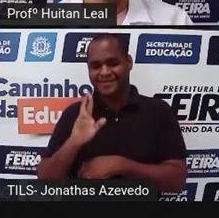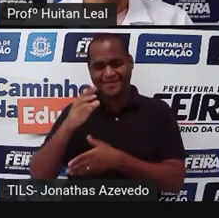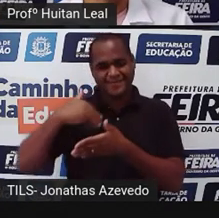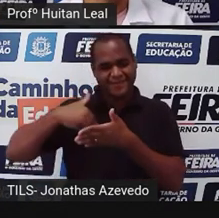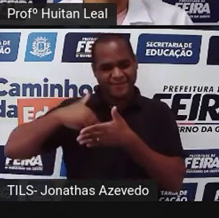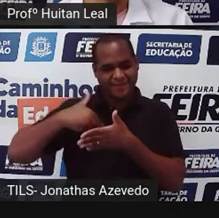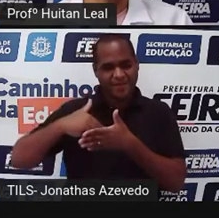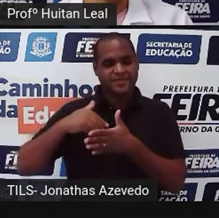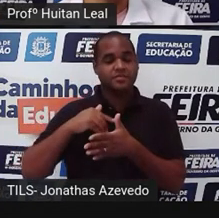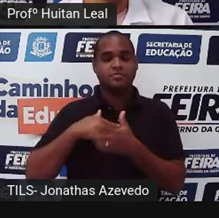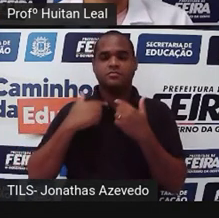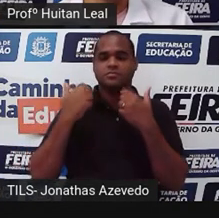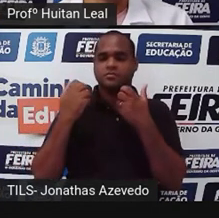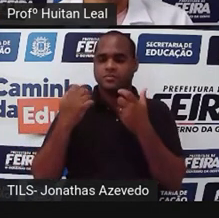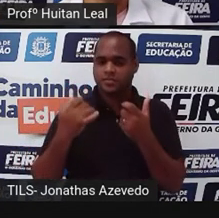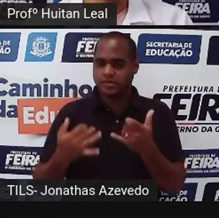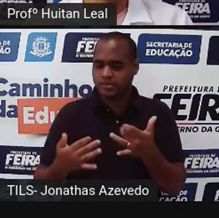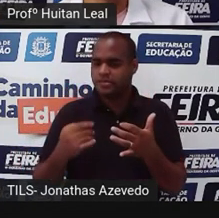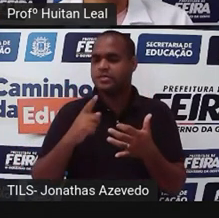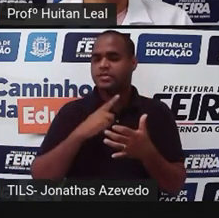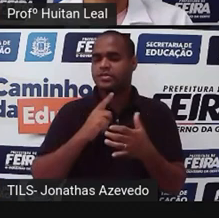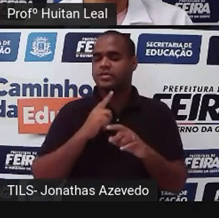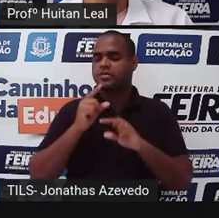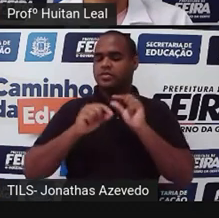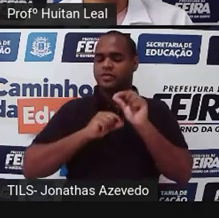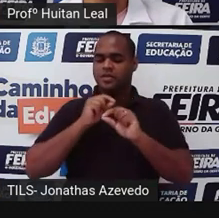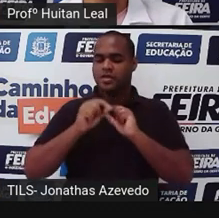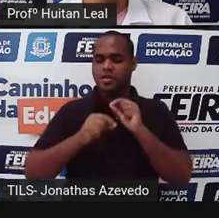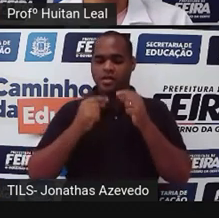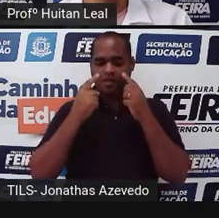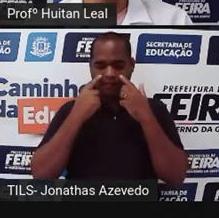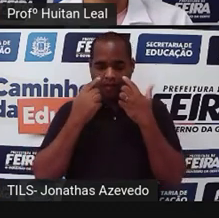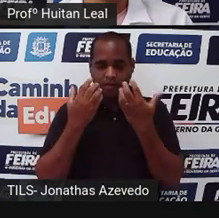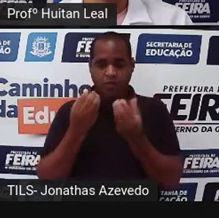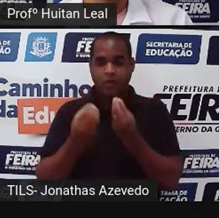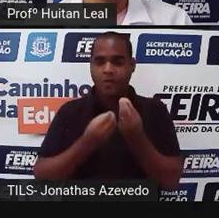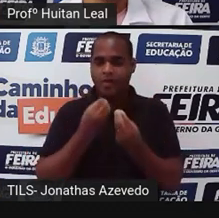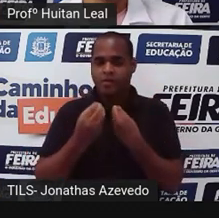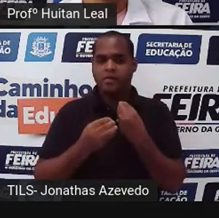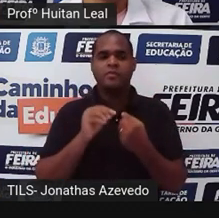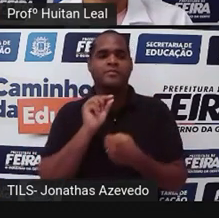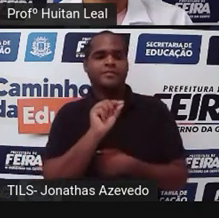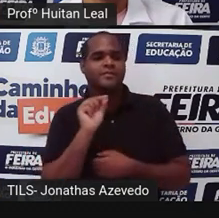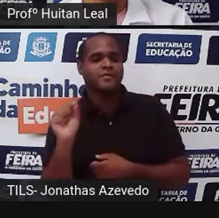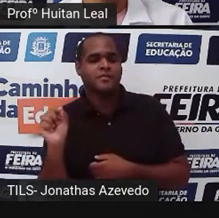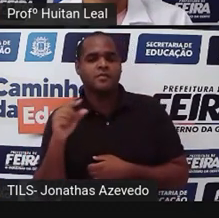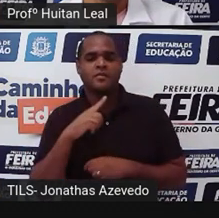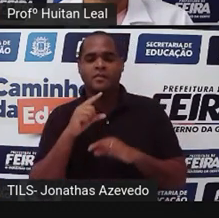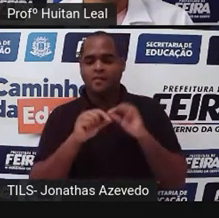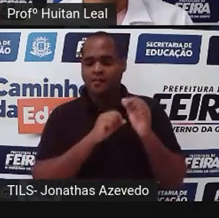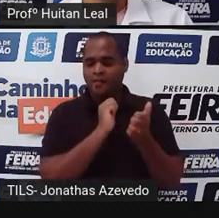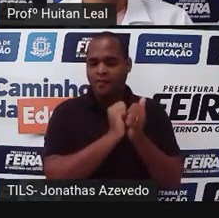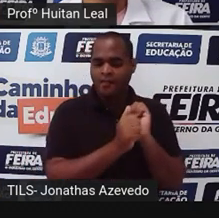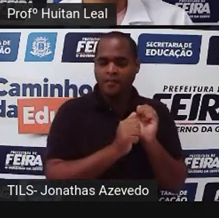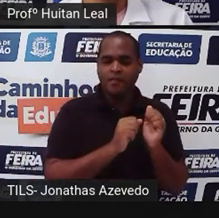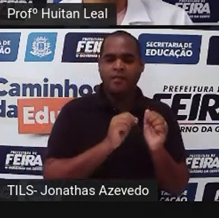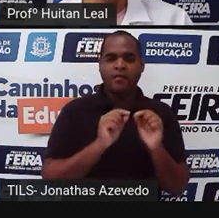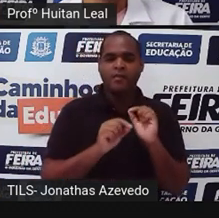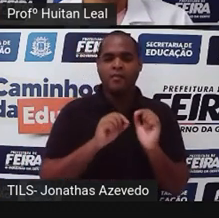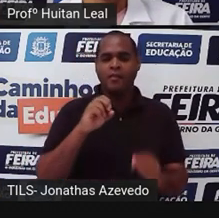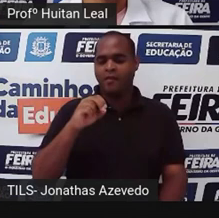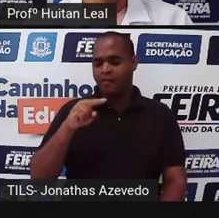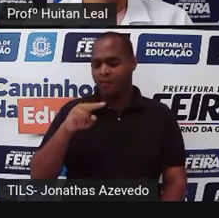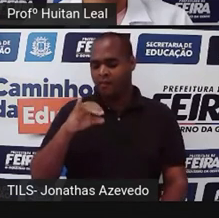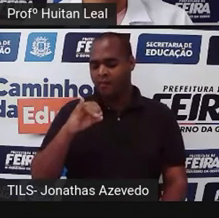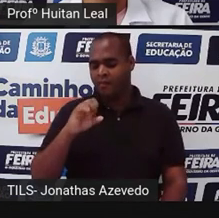contar o jogo de futebol de acordo com o que ele vivenciou no jogo. Não é isso? E o onisciente,